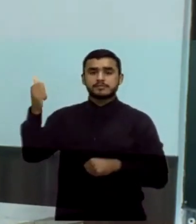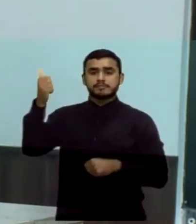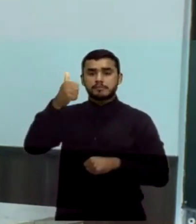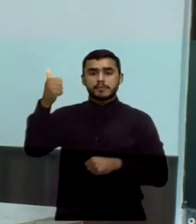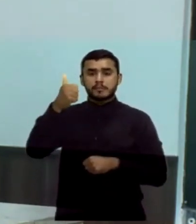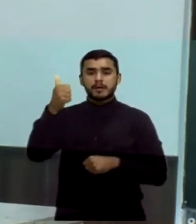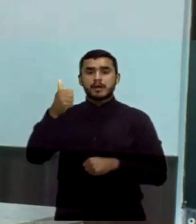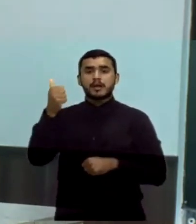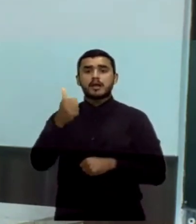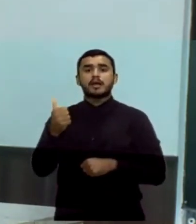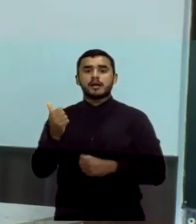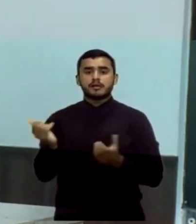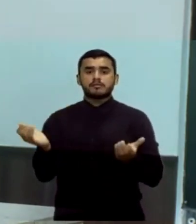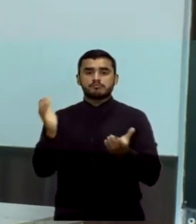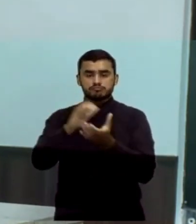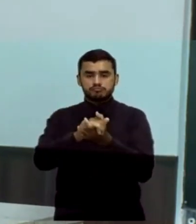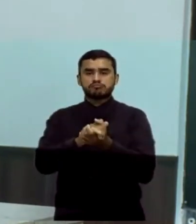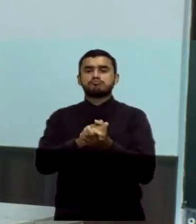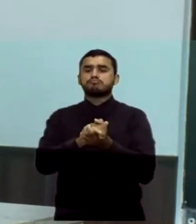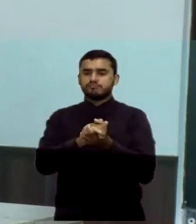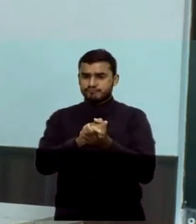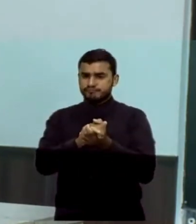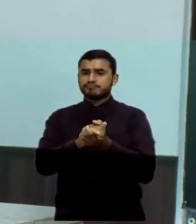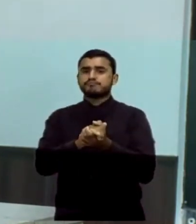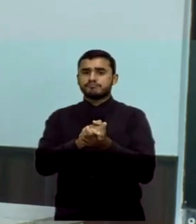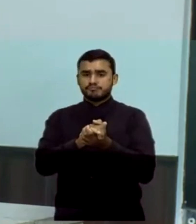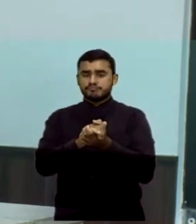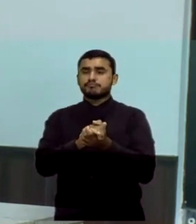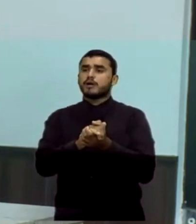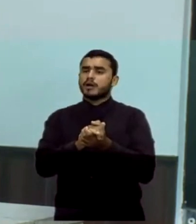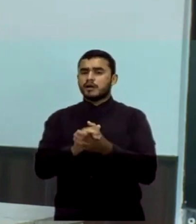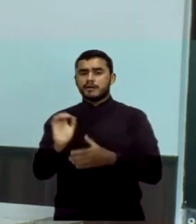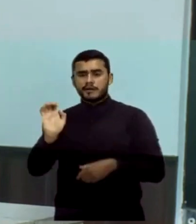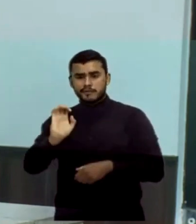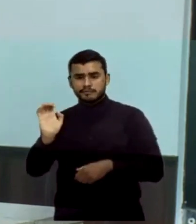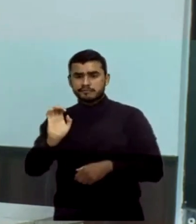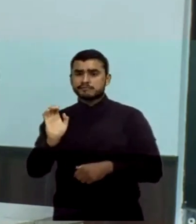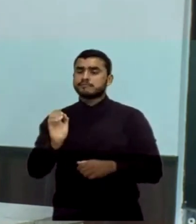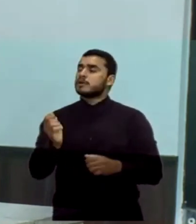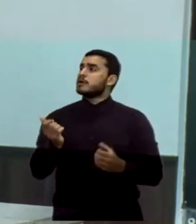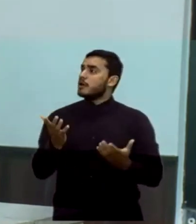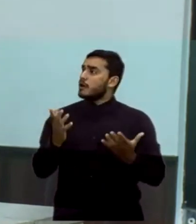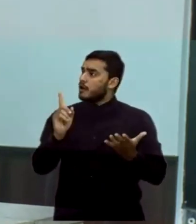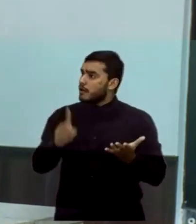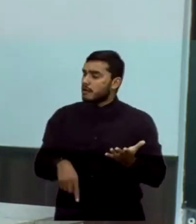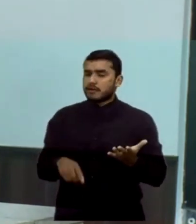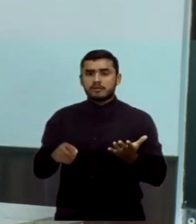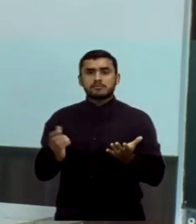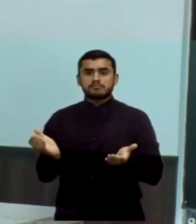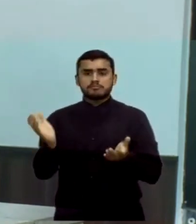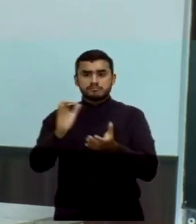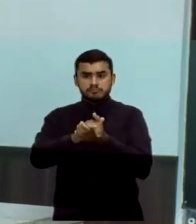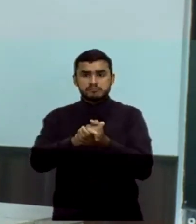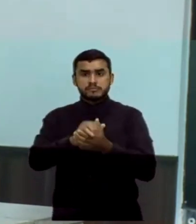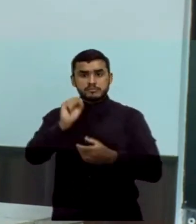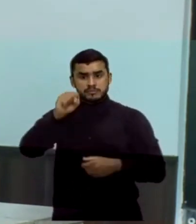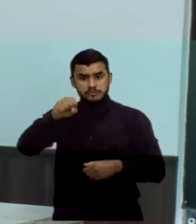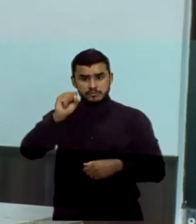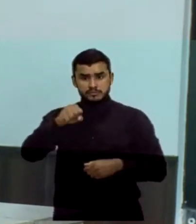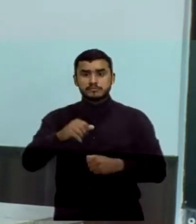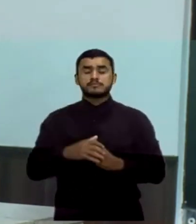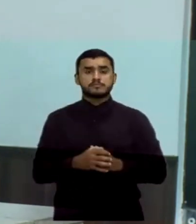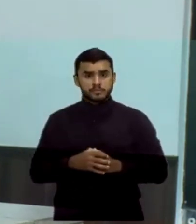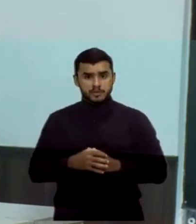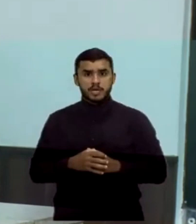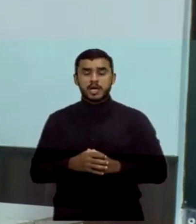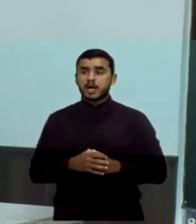casamento homoafetivo, ainda dos anos 2000. Em 2011, o STF,